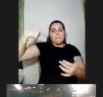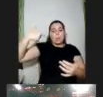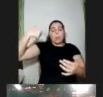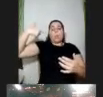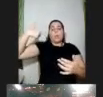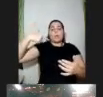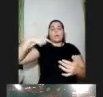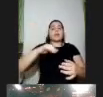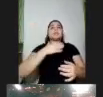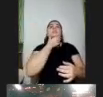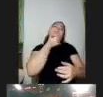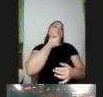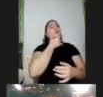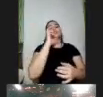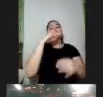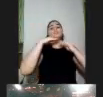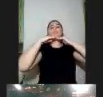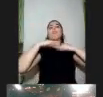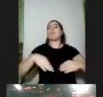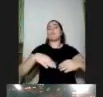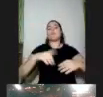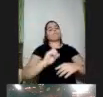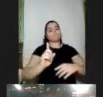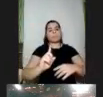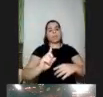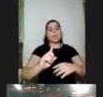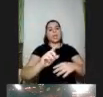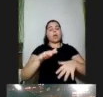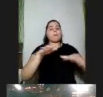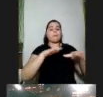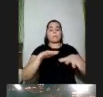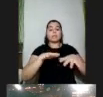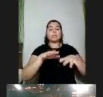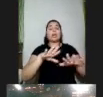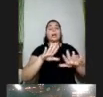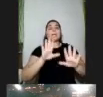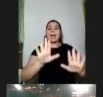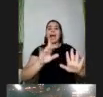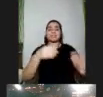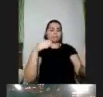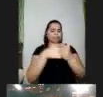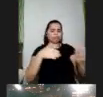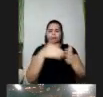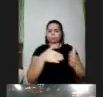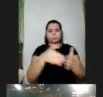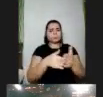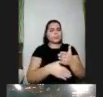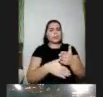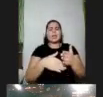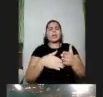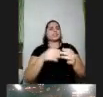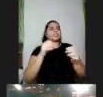mexe a cabeça e bom isso não o impediu de ser um cara que tenha feito sei lá